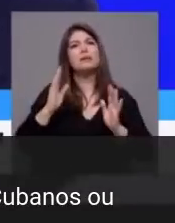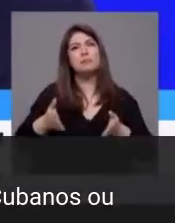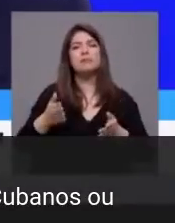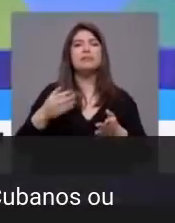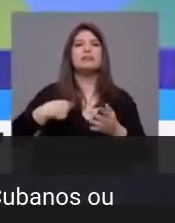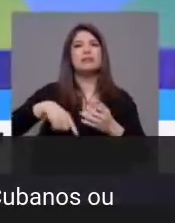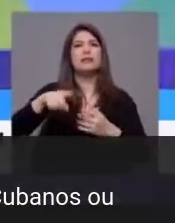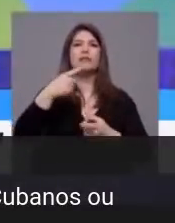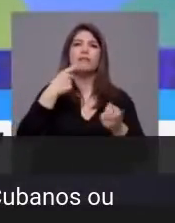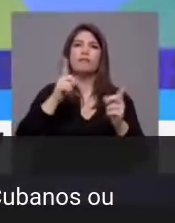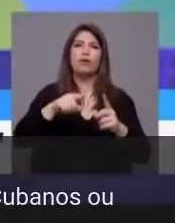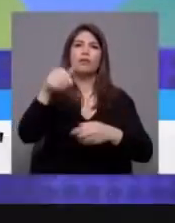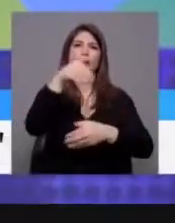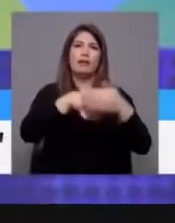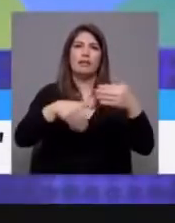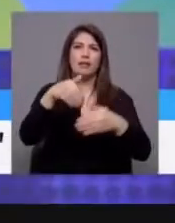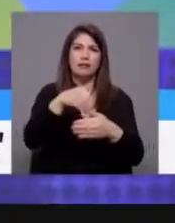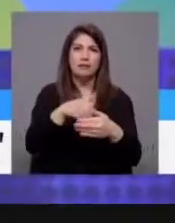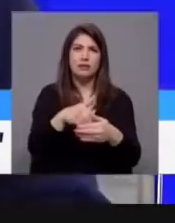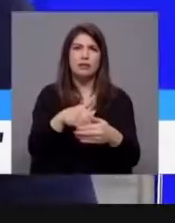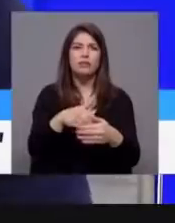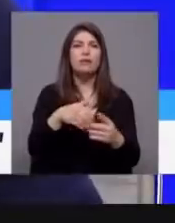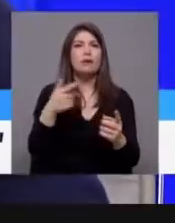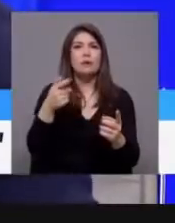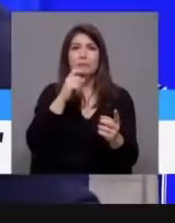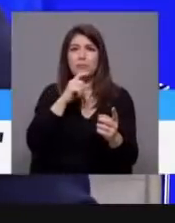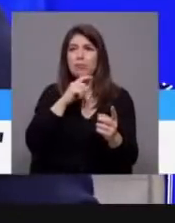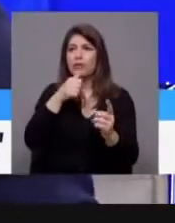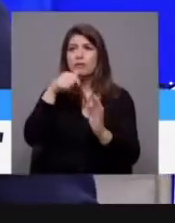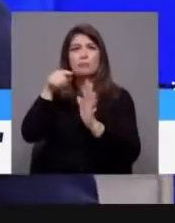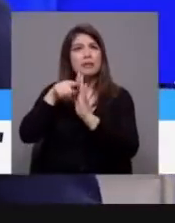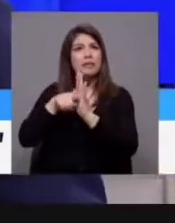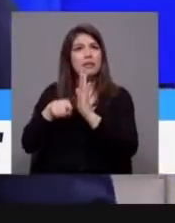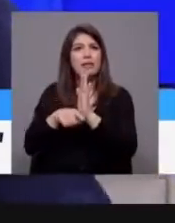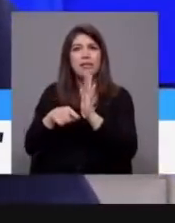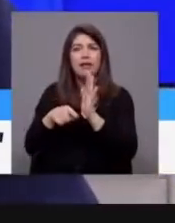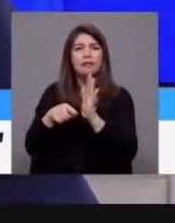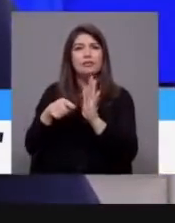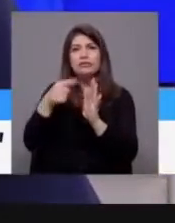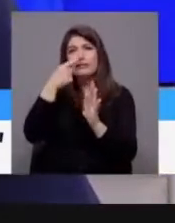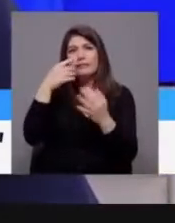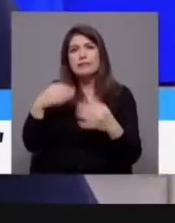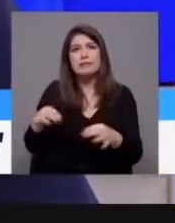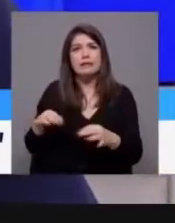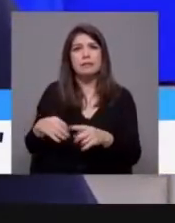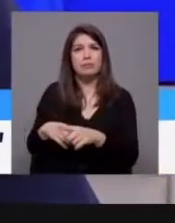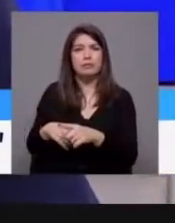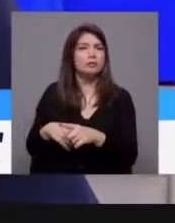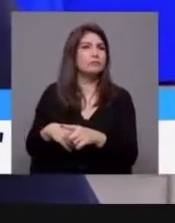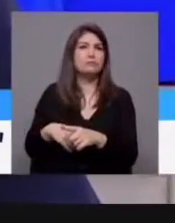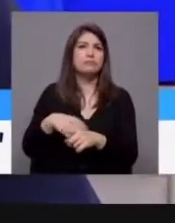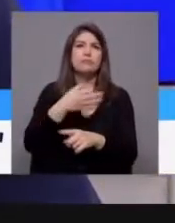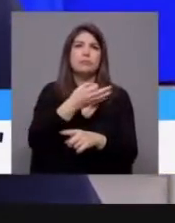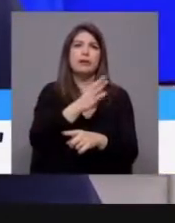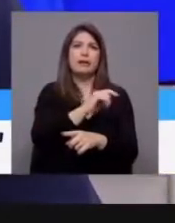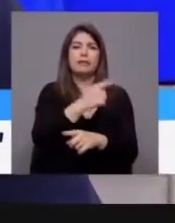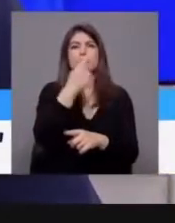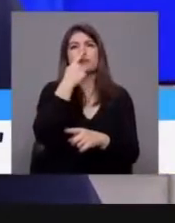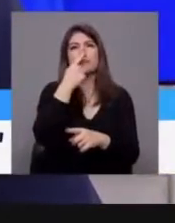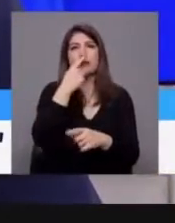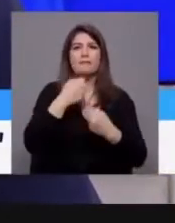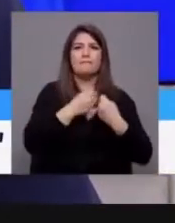porque em vez de ter medidas destas, simples, como António Arnault propôs, preferiu fazer um braço de ferro,